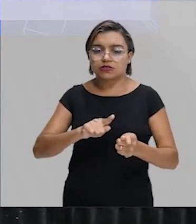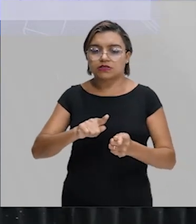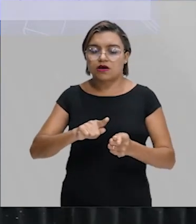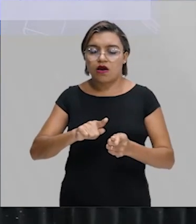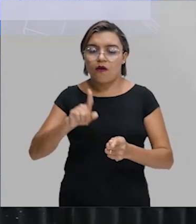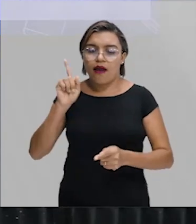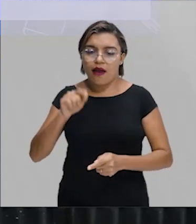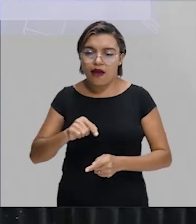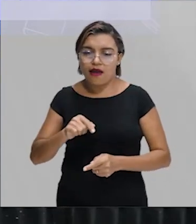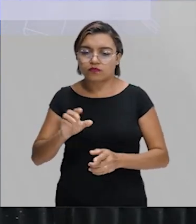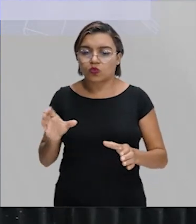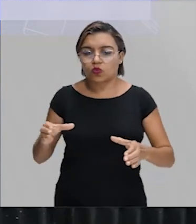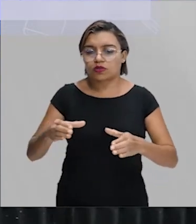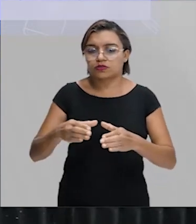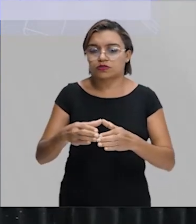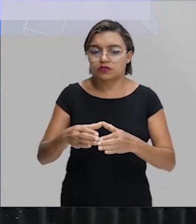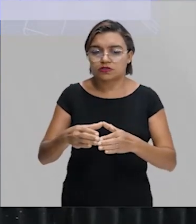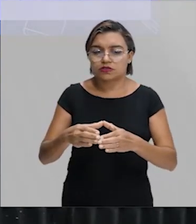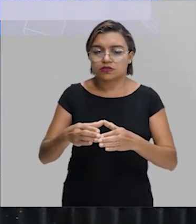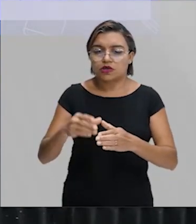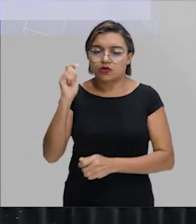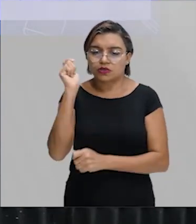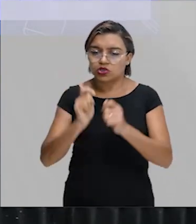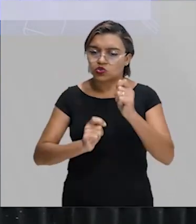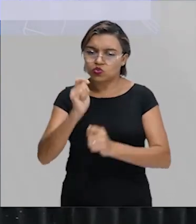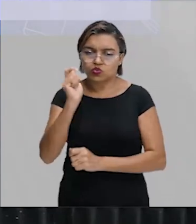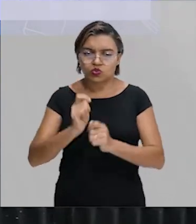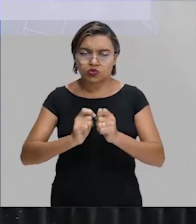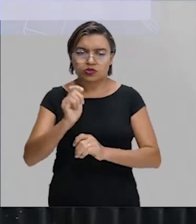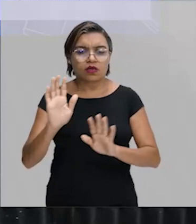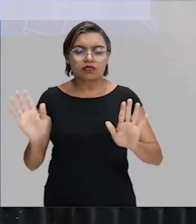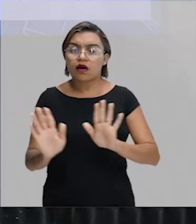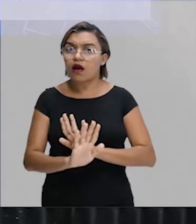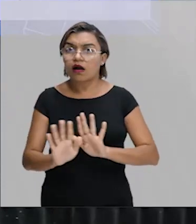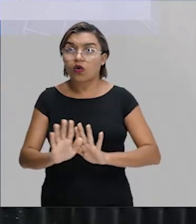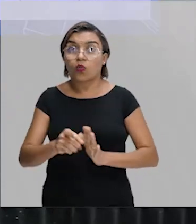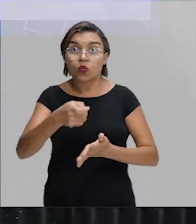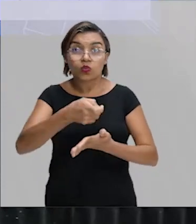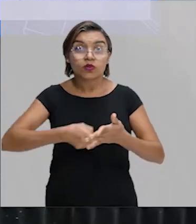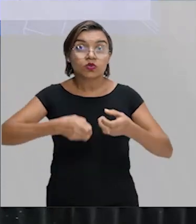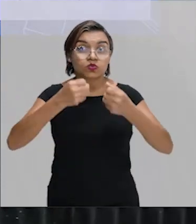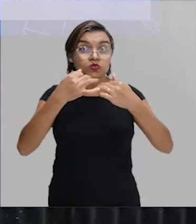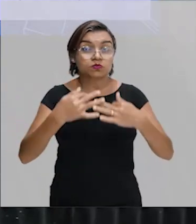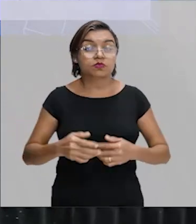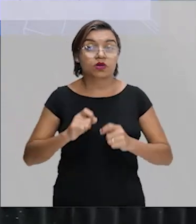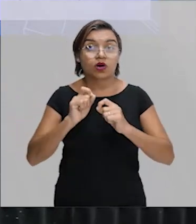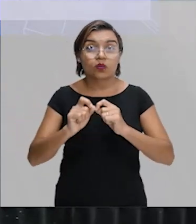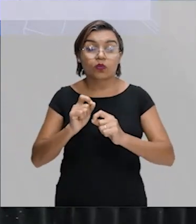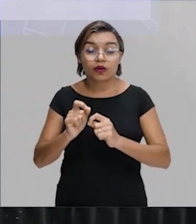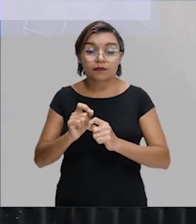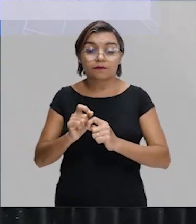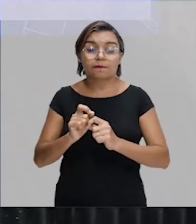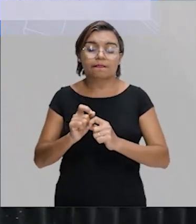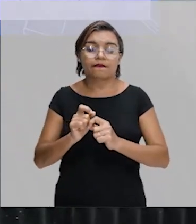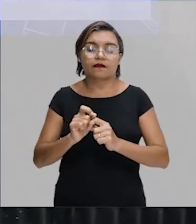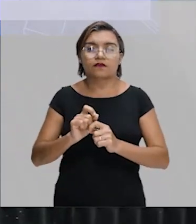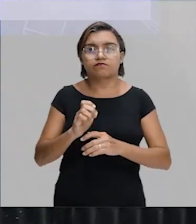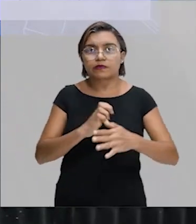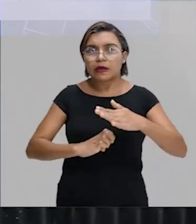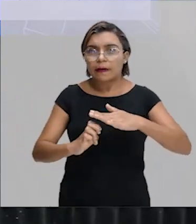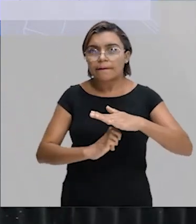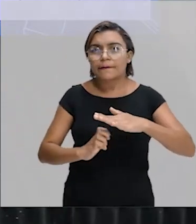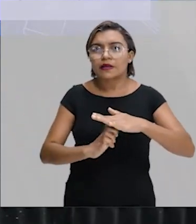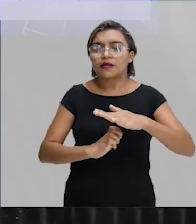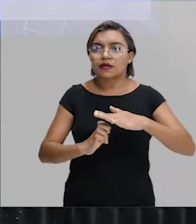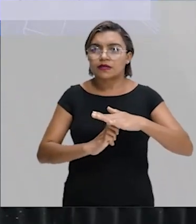concentração espacial da indústria da tecnologia? Não, galera. O próprio texto diz. Ele fala muito sobre a terceirização, por exemplo, de